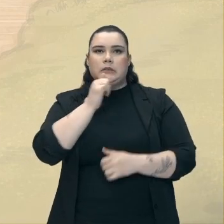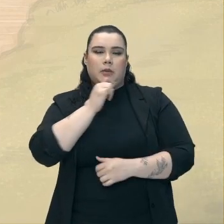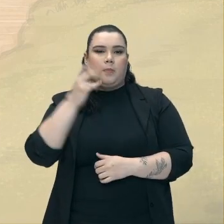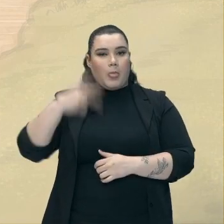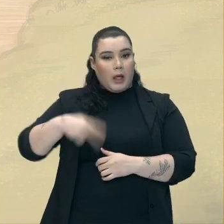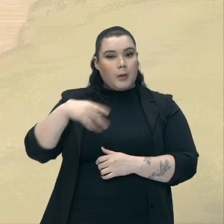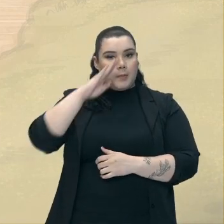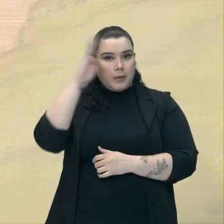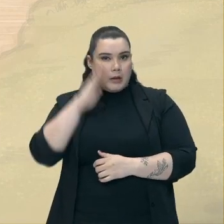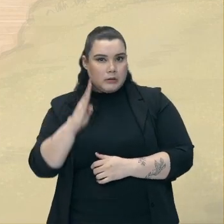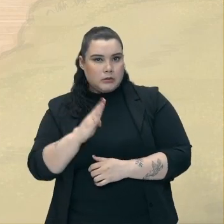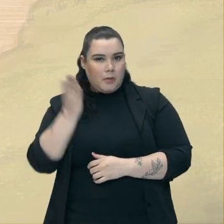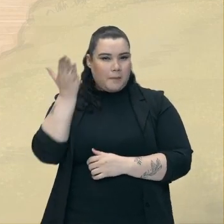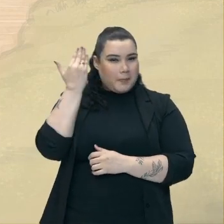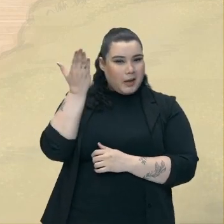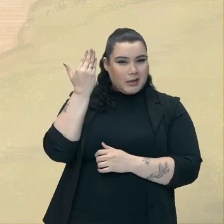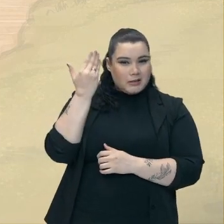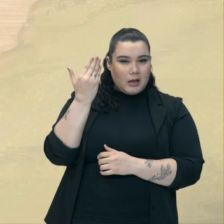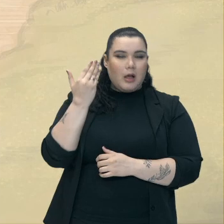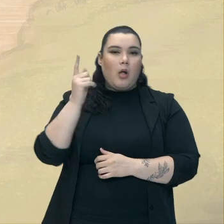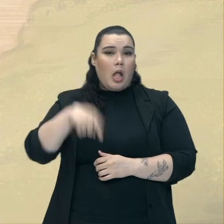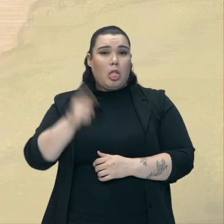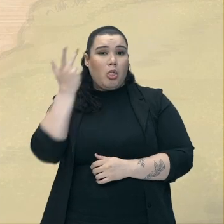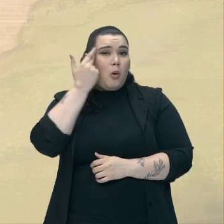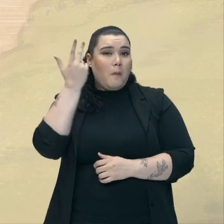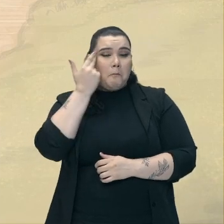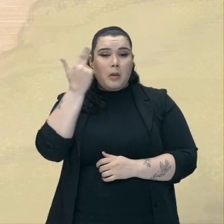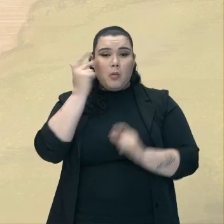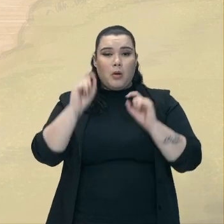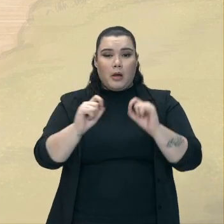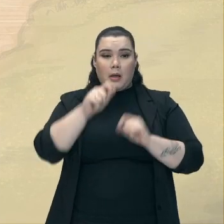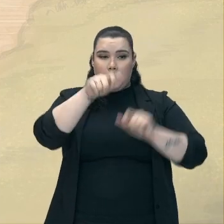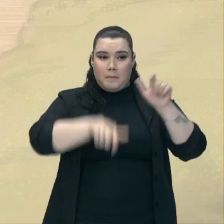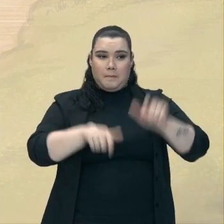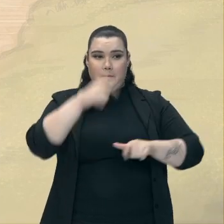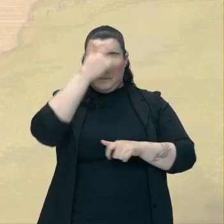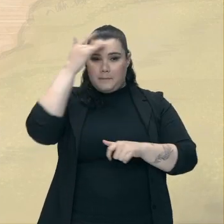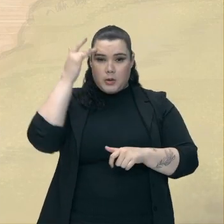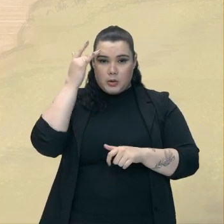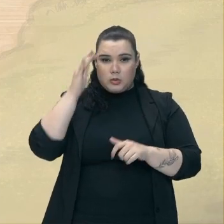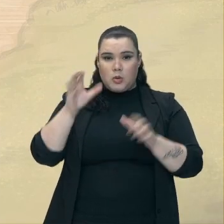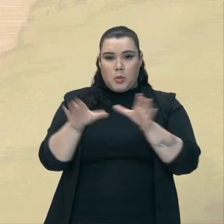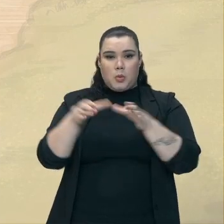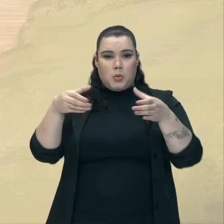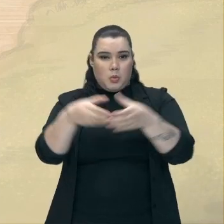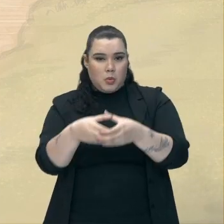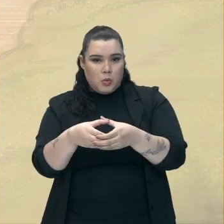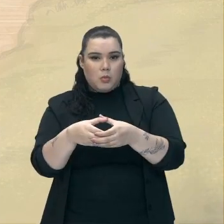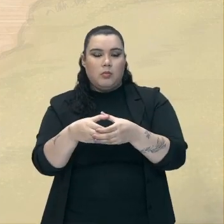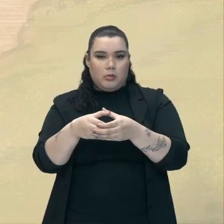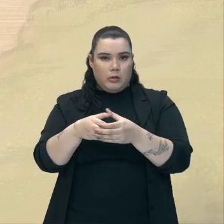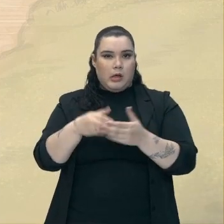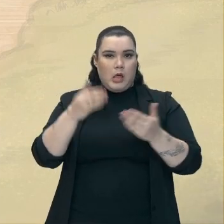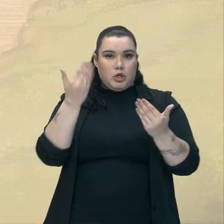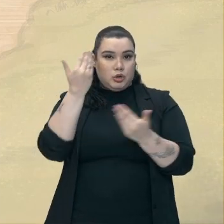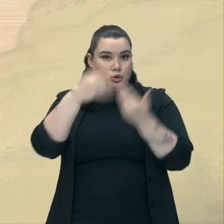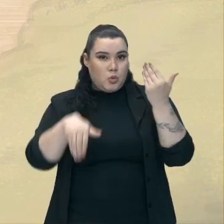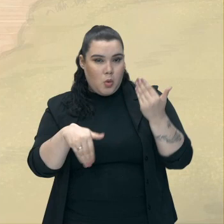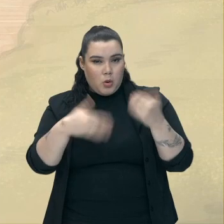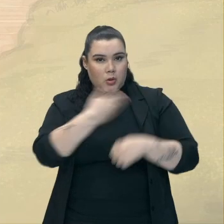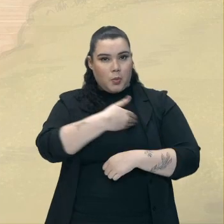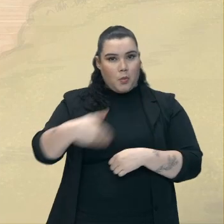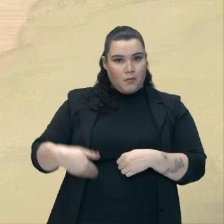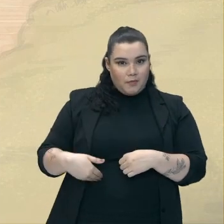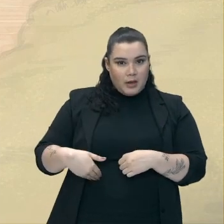Colonial Que Indivíduos Que pertenciam Ali Que de certa Forma De encontro Ao poder Metropolitano